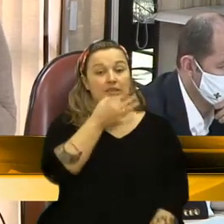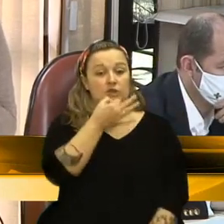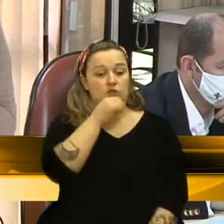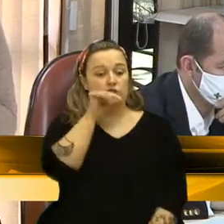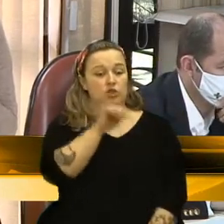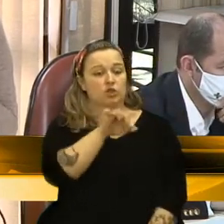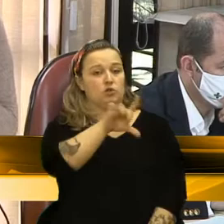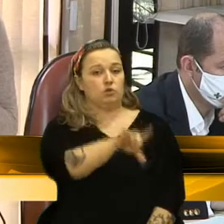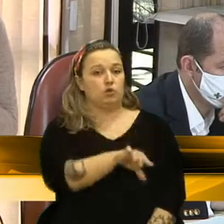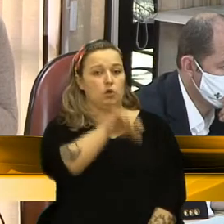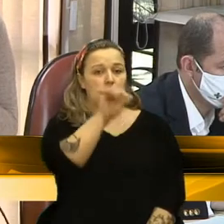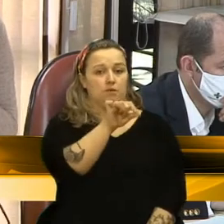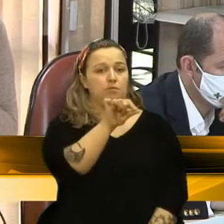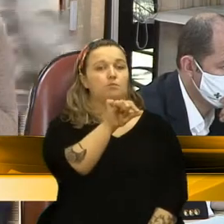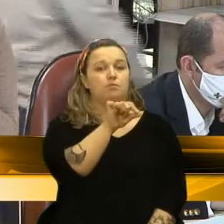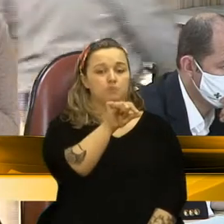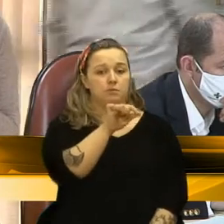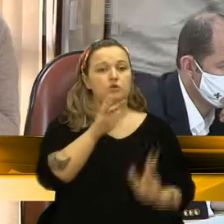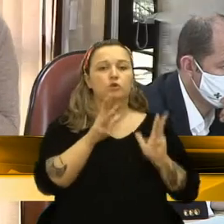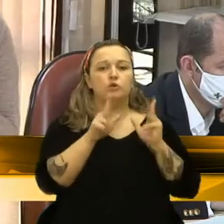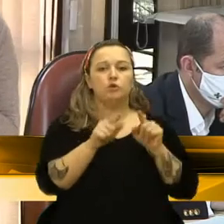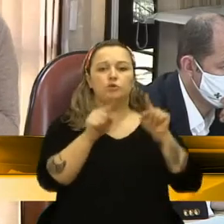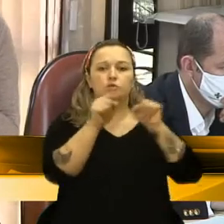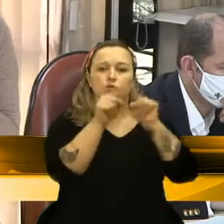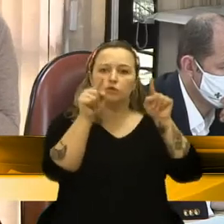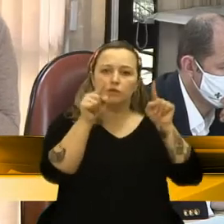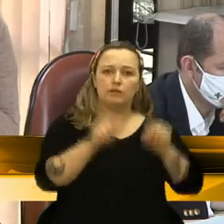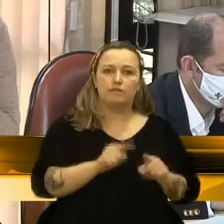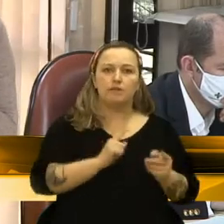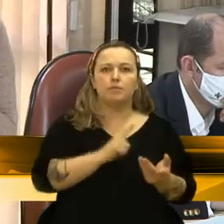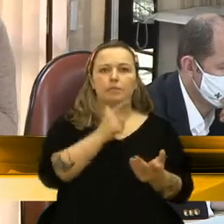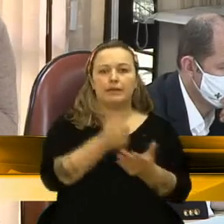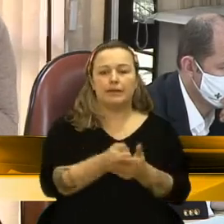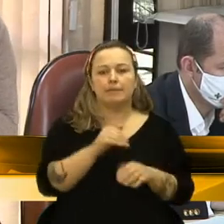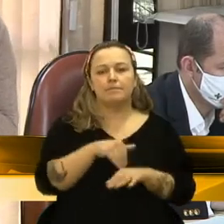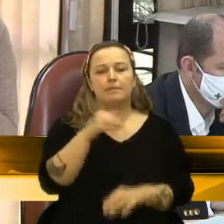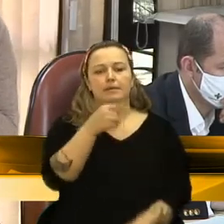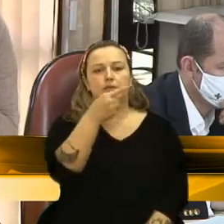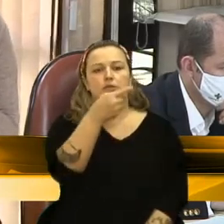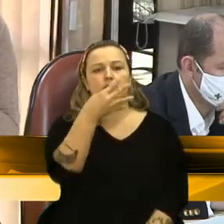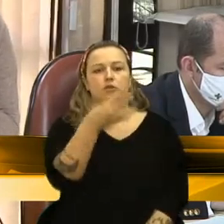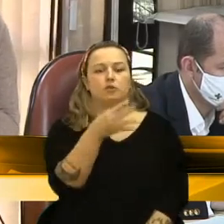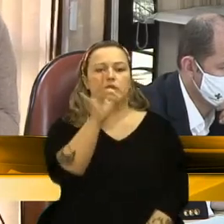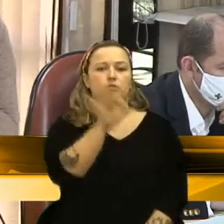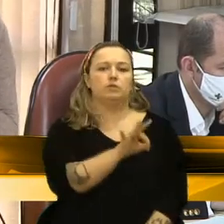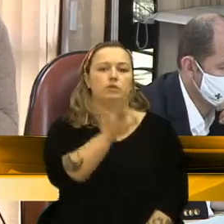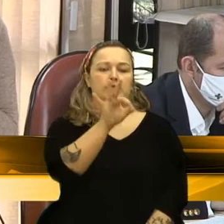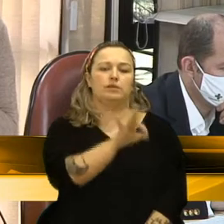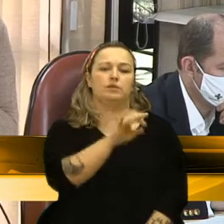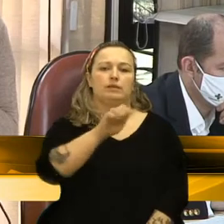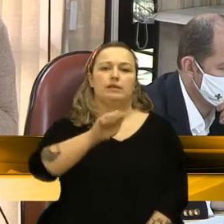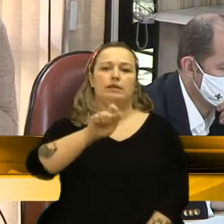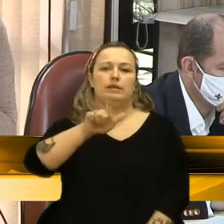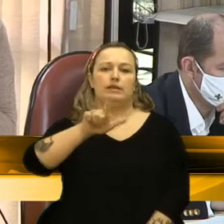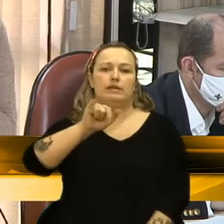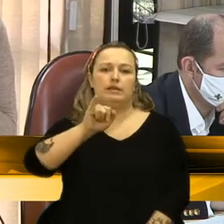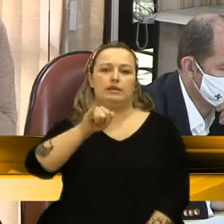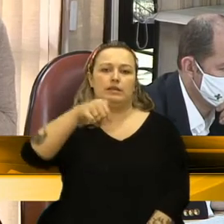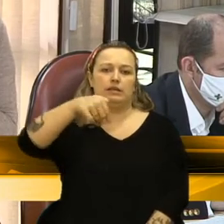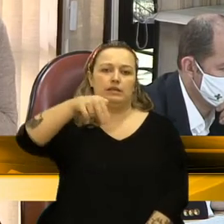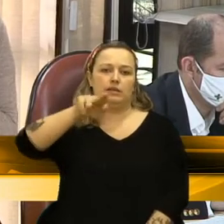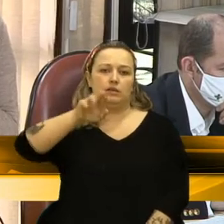optou, em que todos os servidores vão passar a pagar 14% da alíquota. Em alguns municípios isso é feito de forma